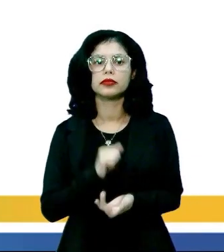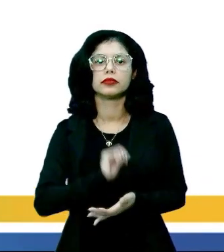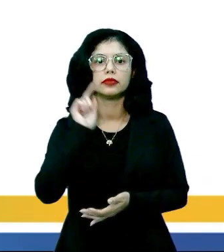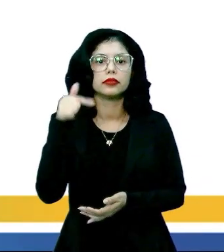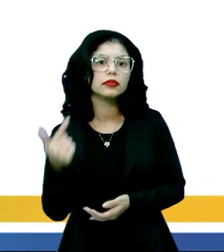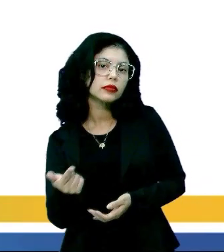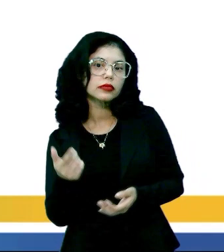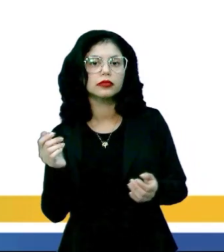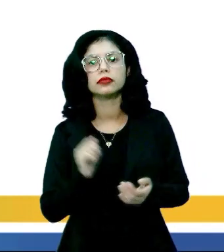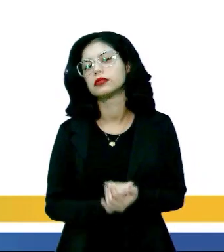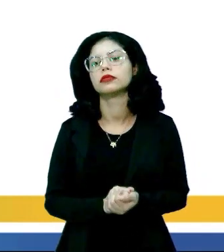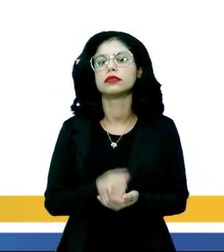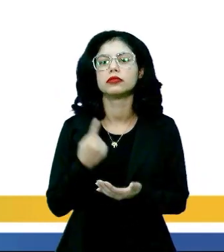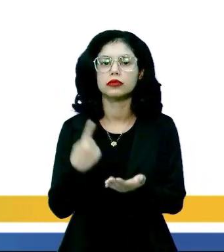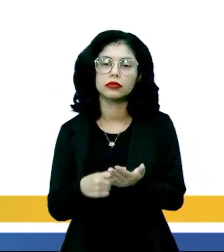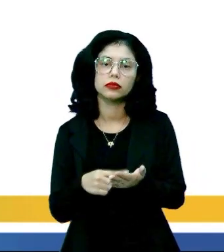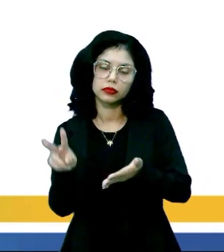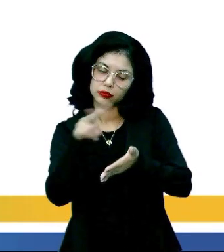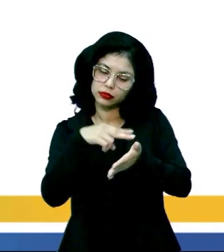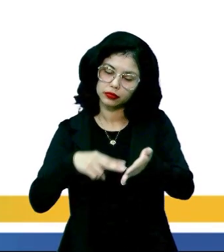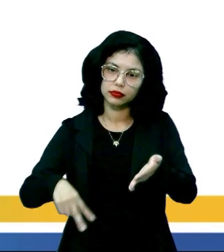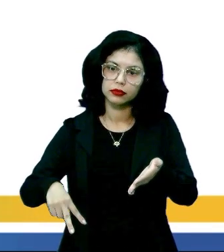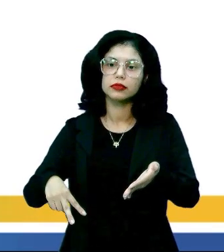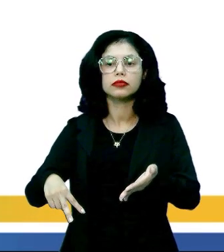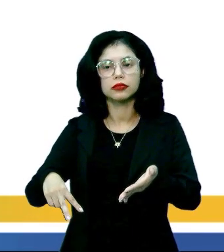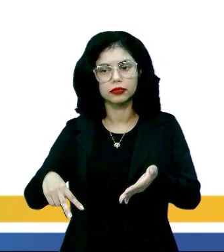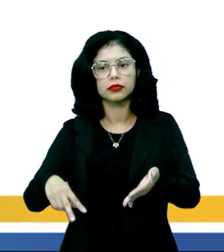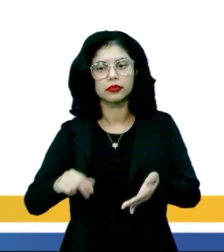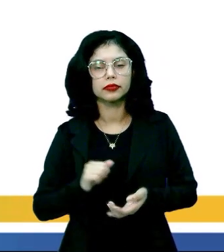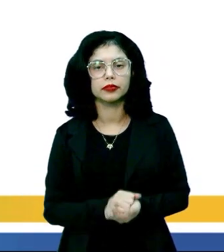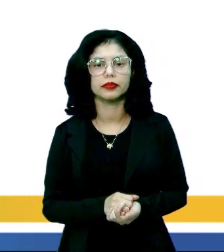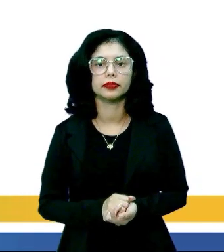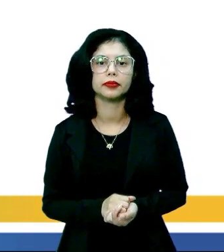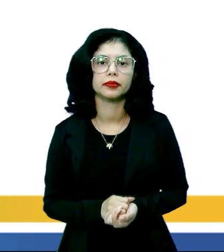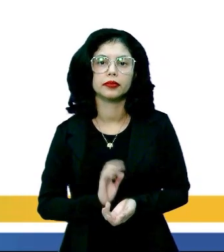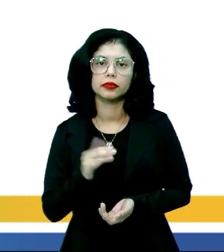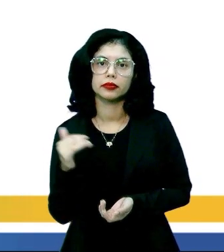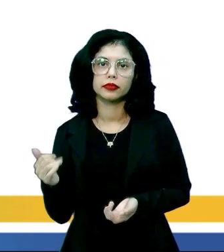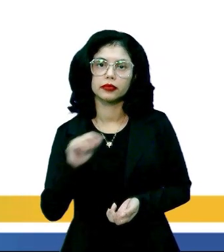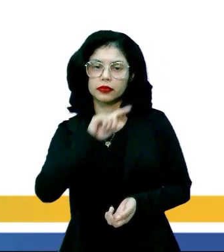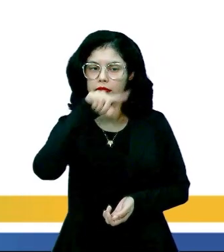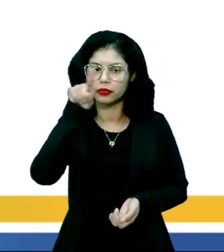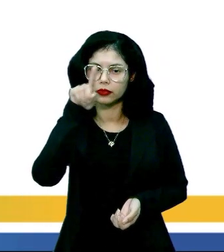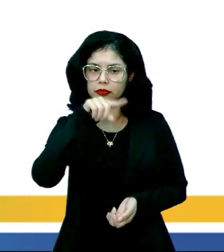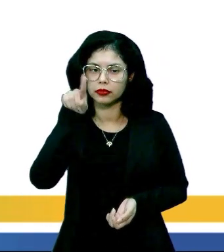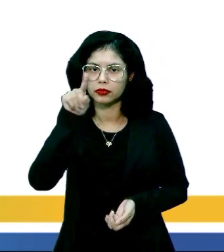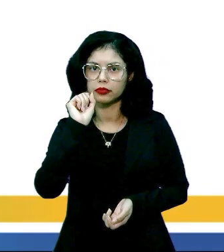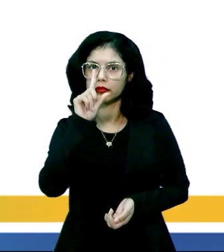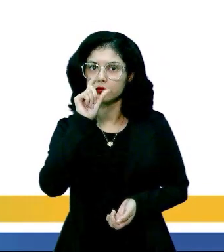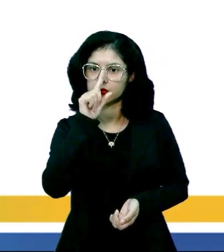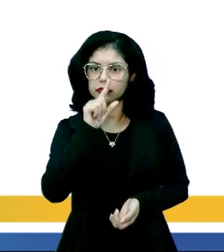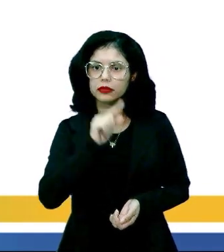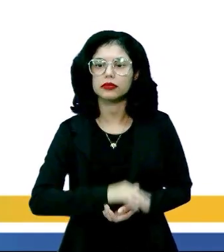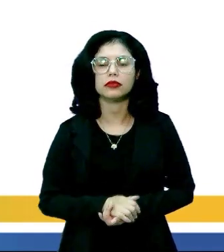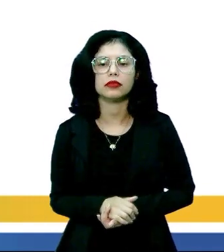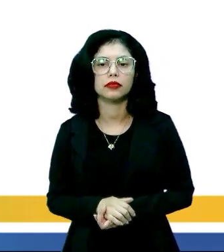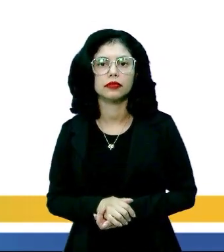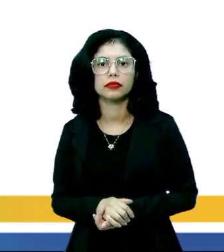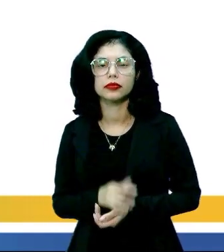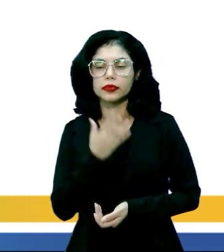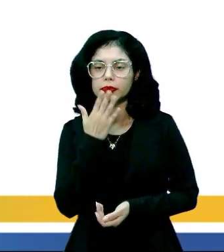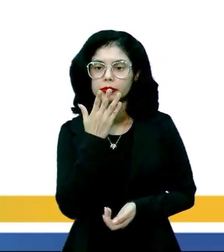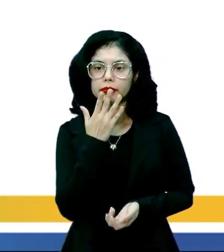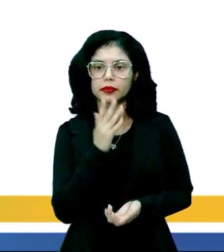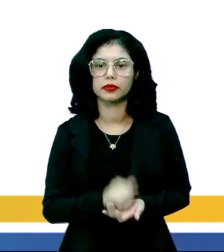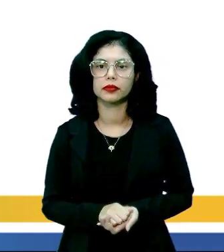Aquela confirmação de leitura, que é quando fica aqueles dois tiquezinhos lá na cor